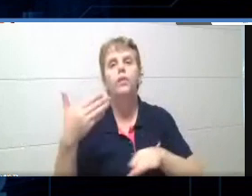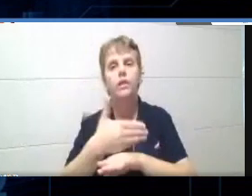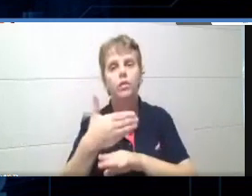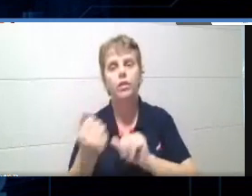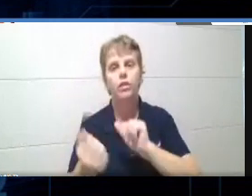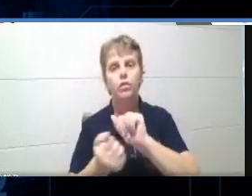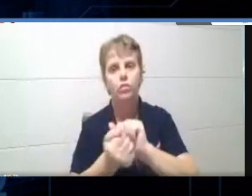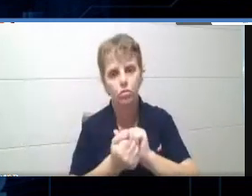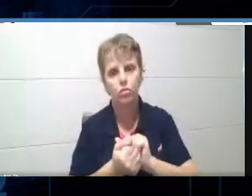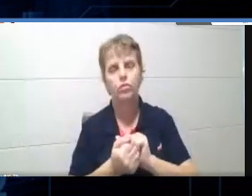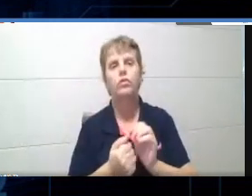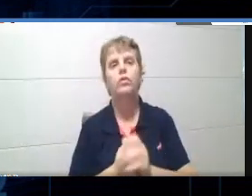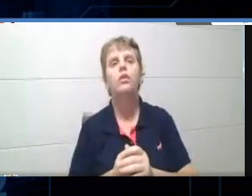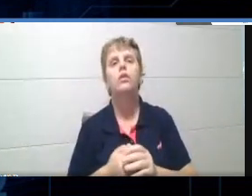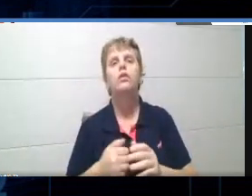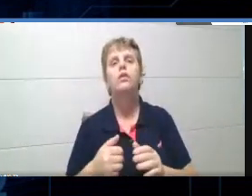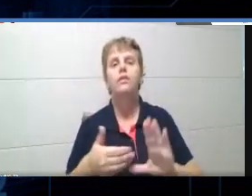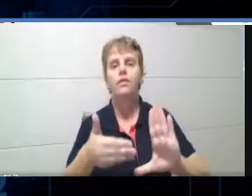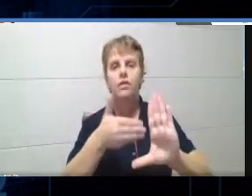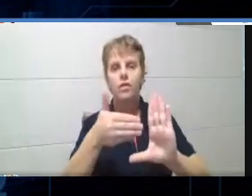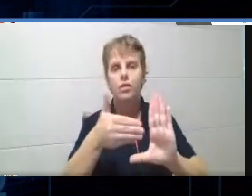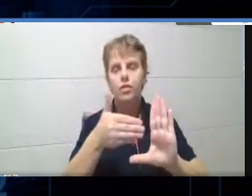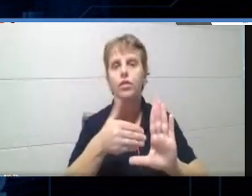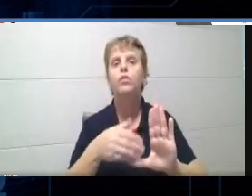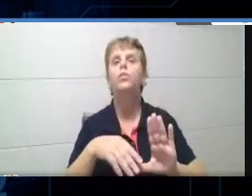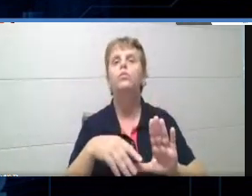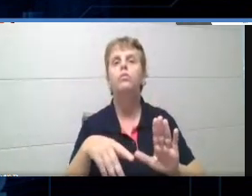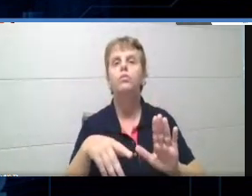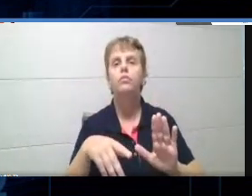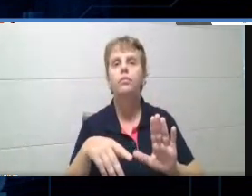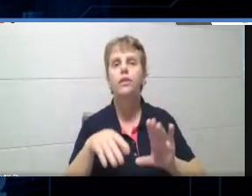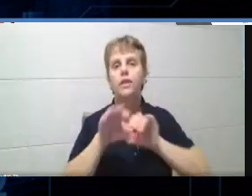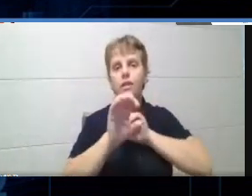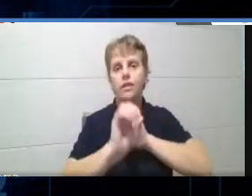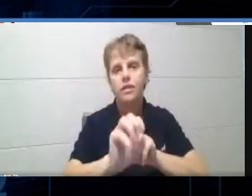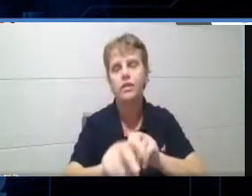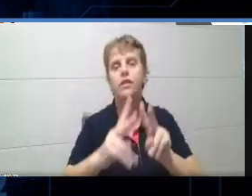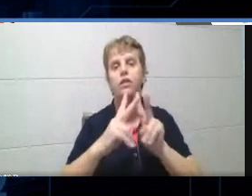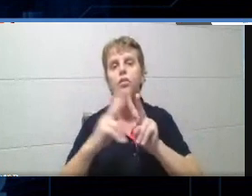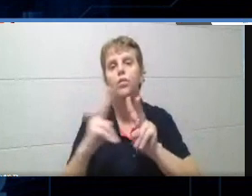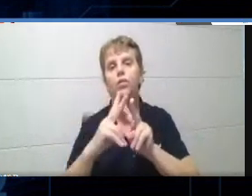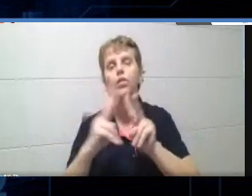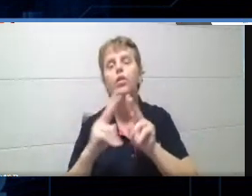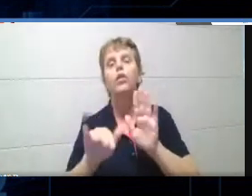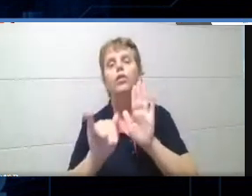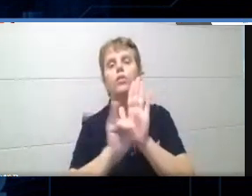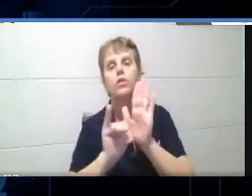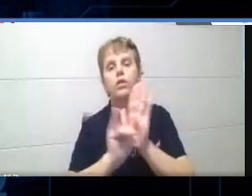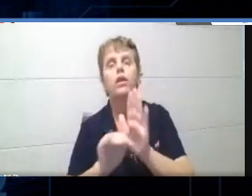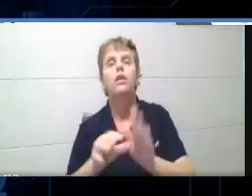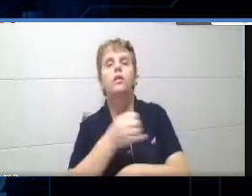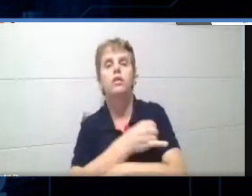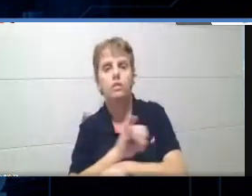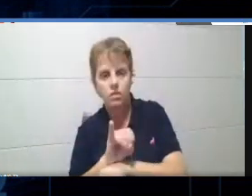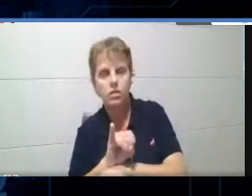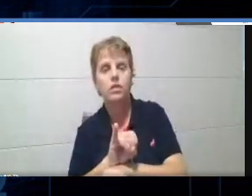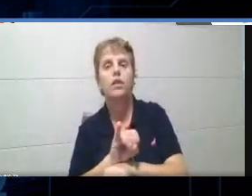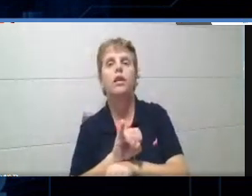dessa série de webinars Educando Online, que o SESI Senai está